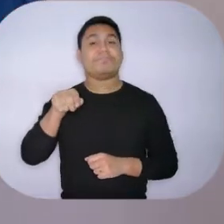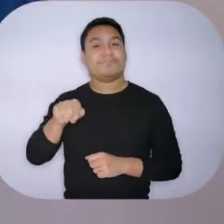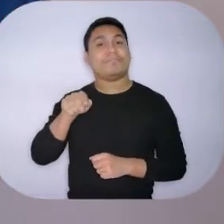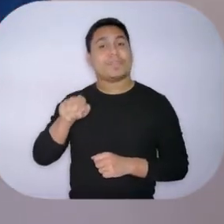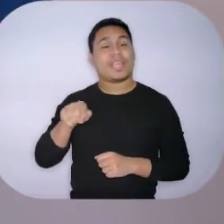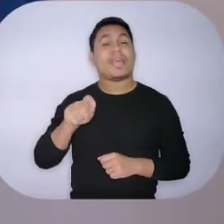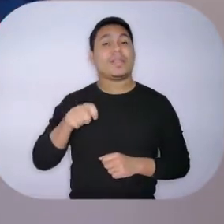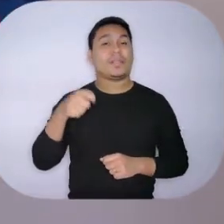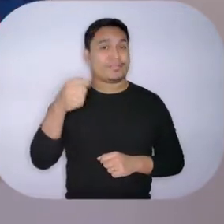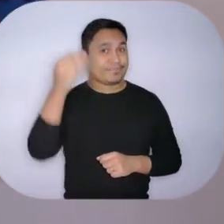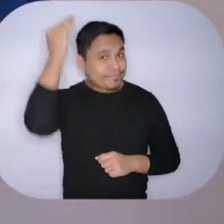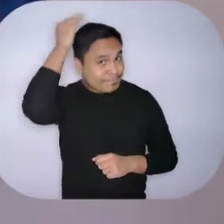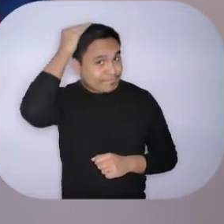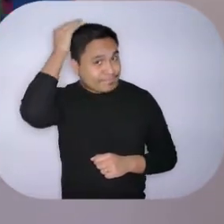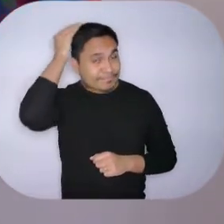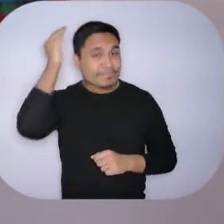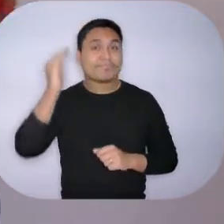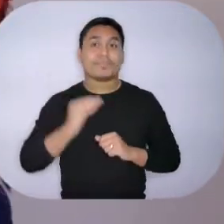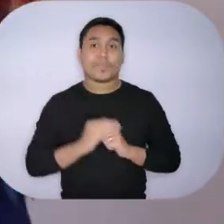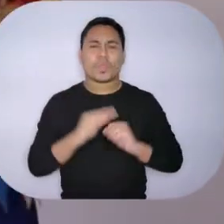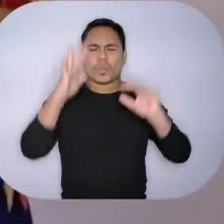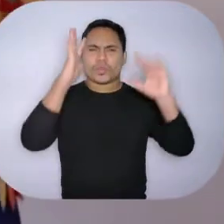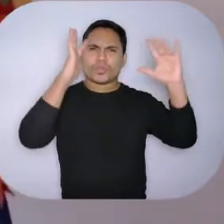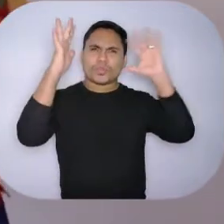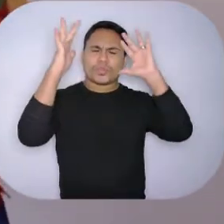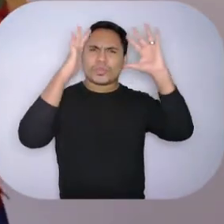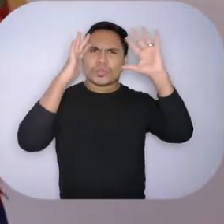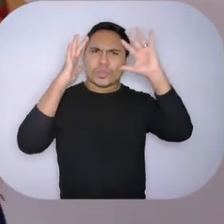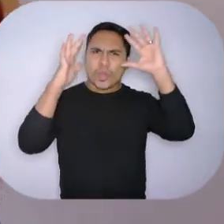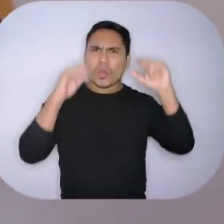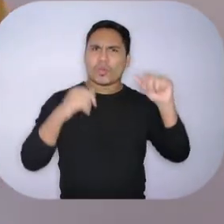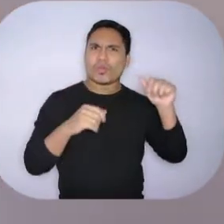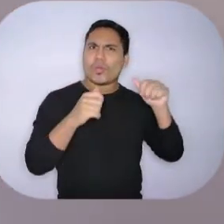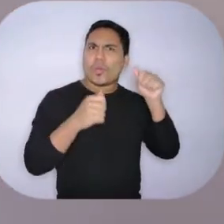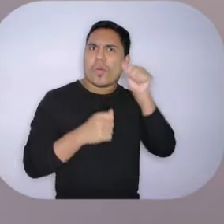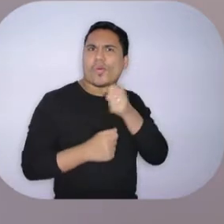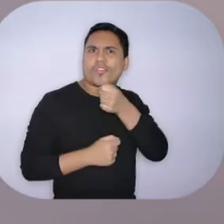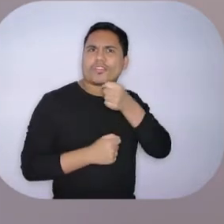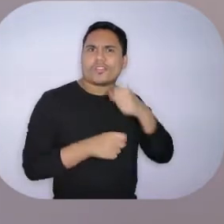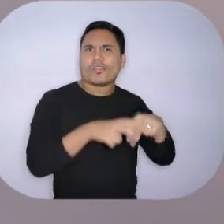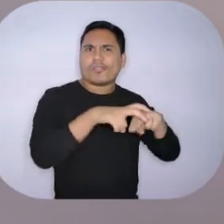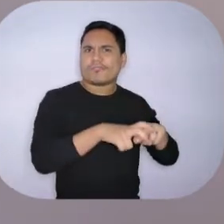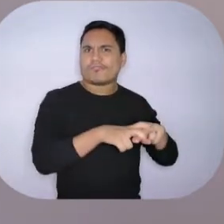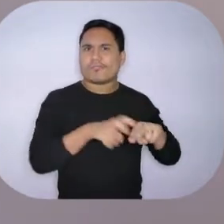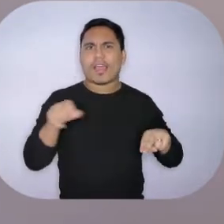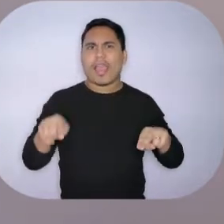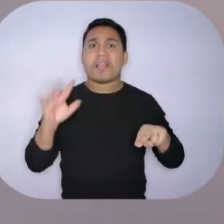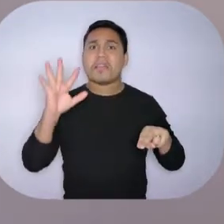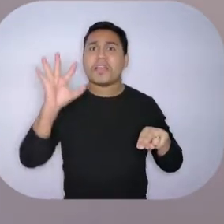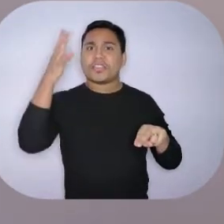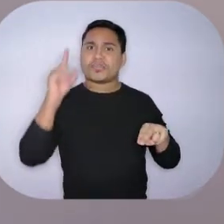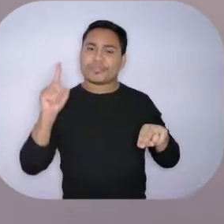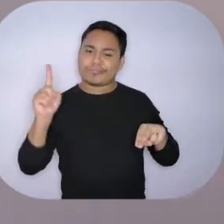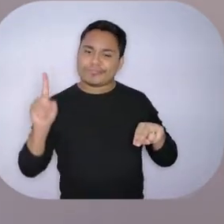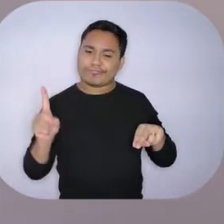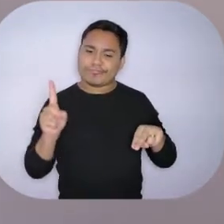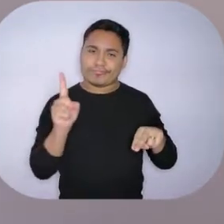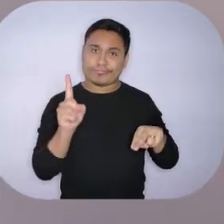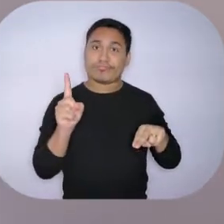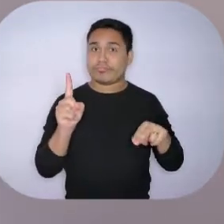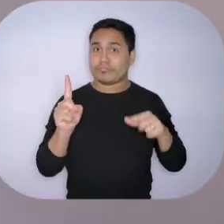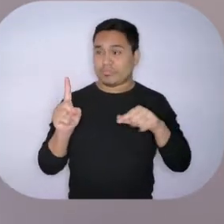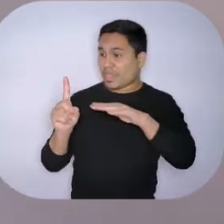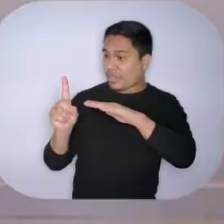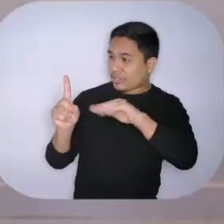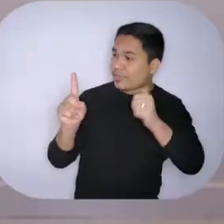da velha senhora em seu sonho. A velha senhora então a chamou para junto de si e sussurrou